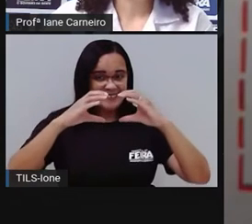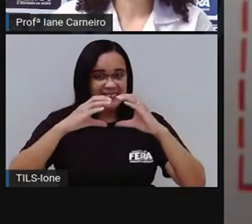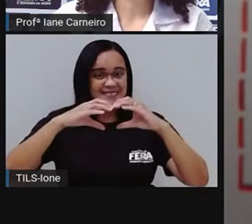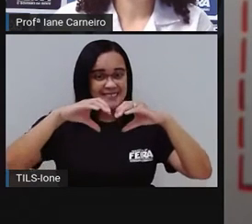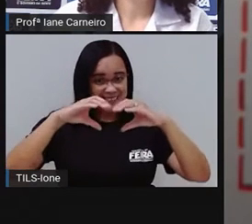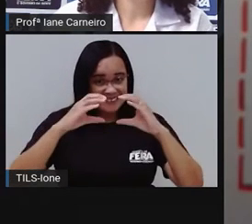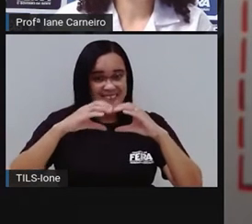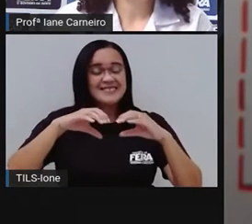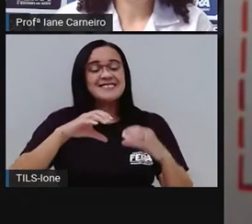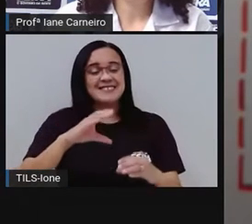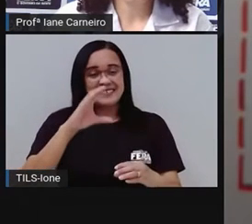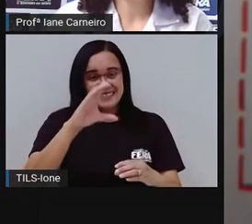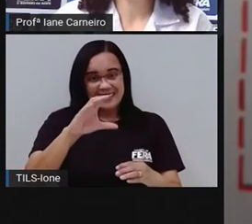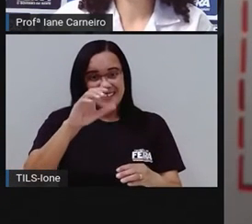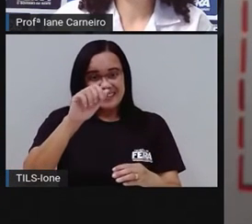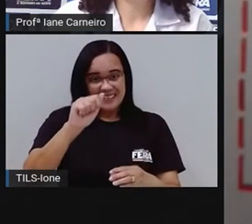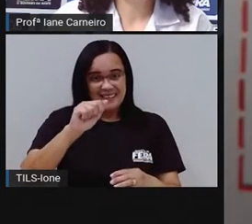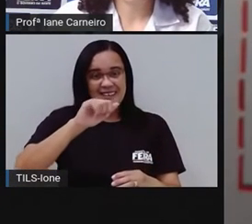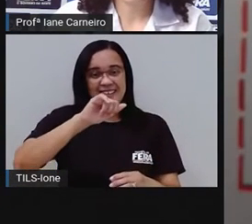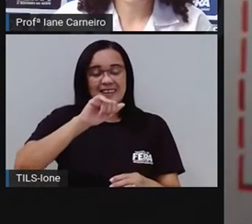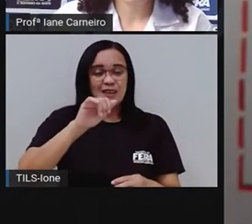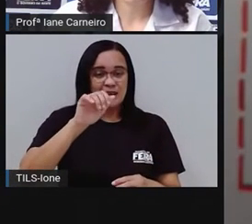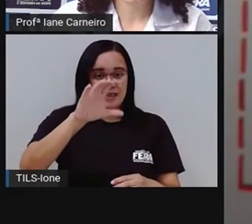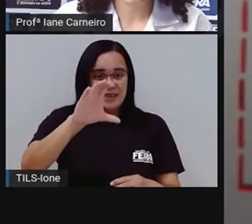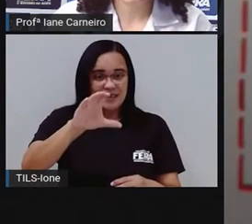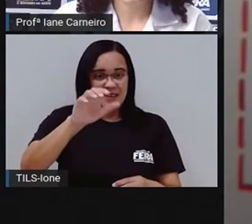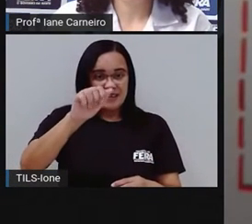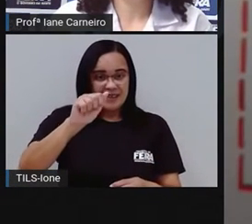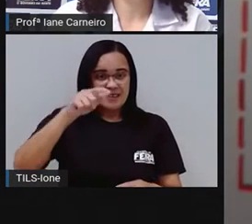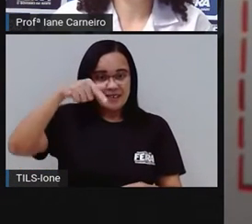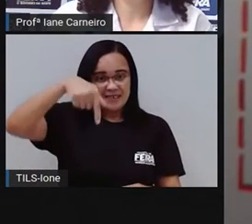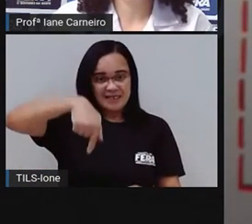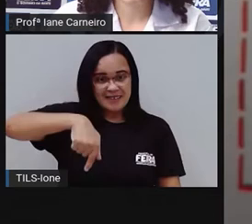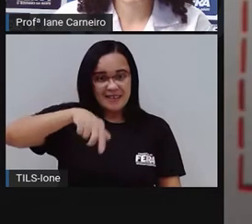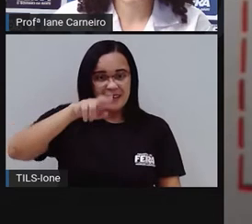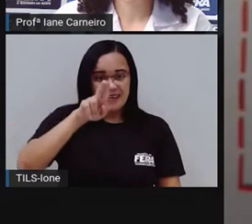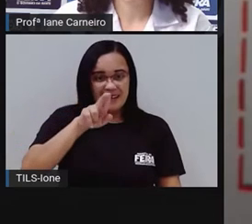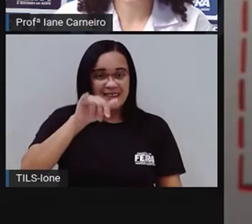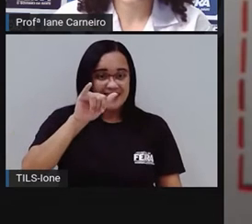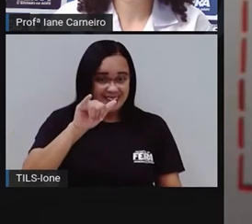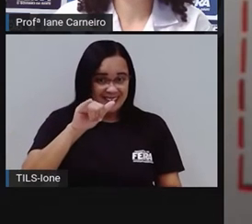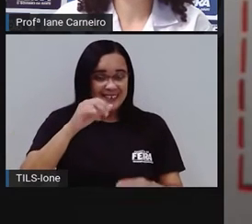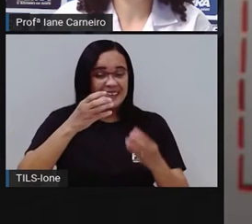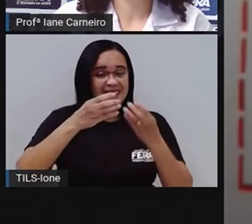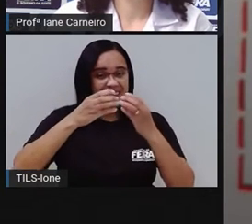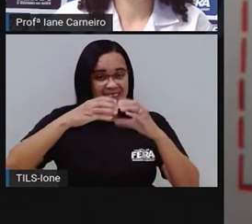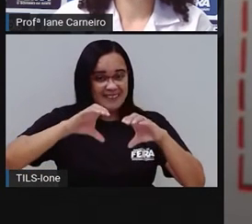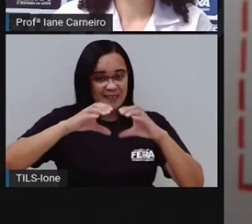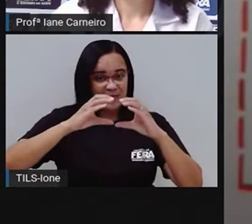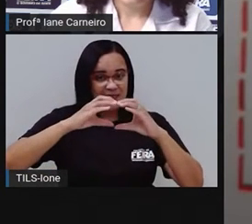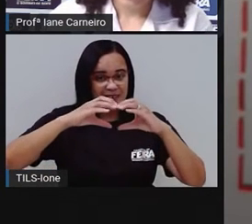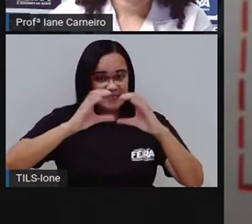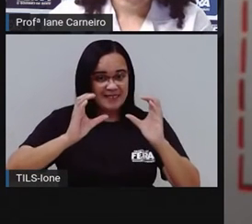Caqui. Olha, lembra que a gente fez um trava-línguas com caqui? Ó, ele aqui de novo. Caqui.